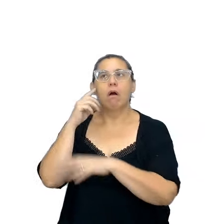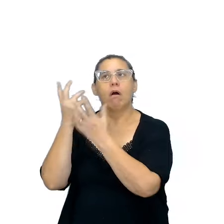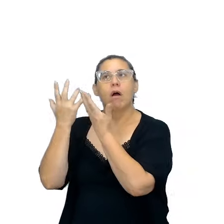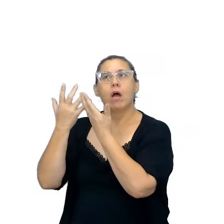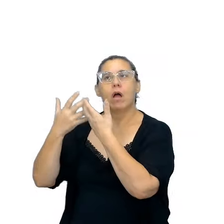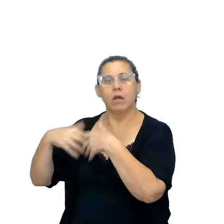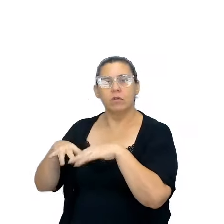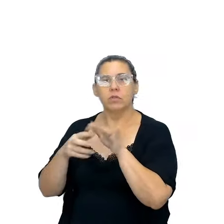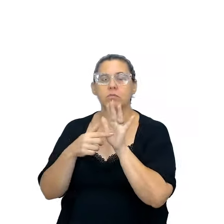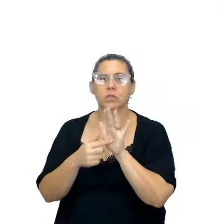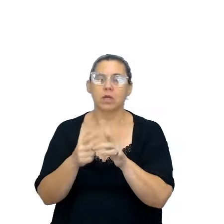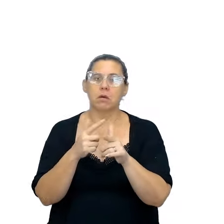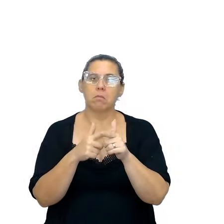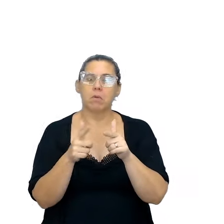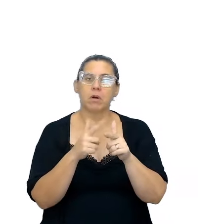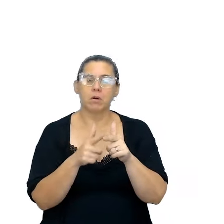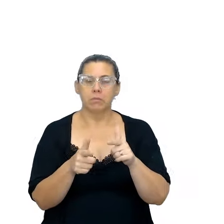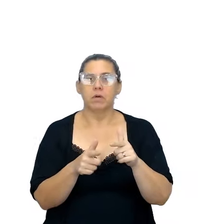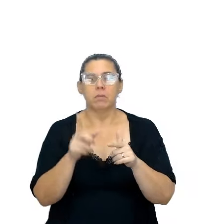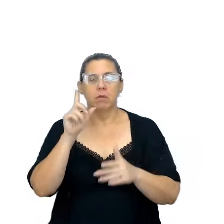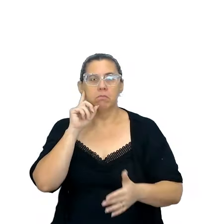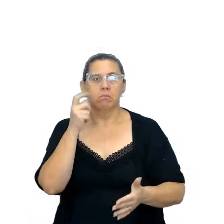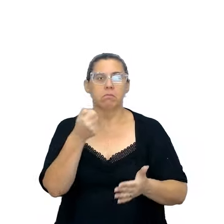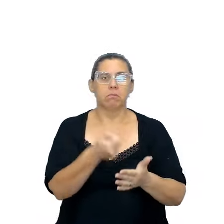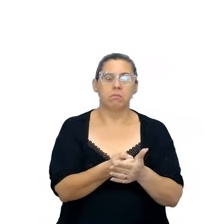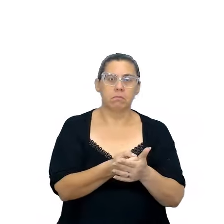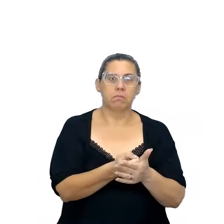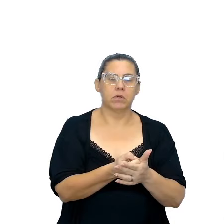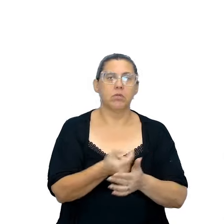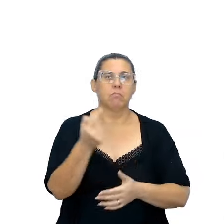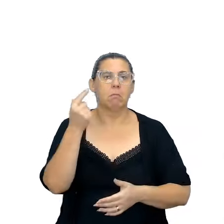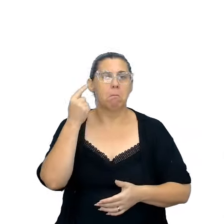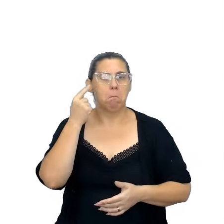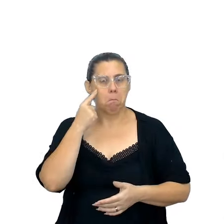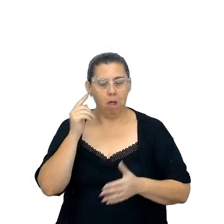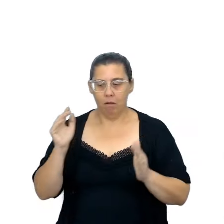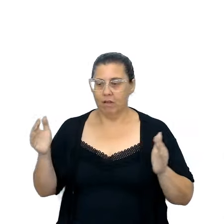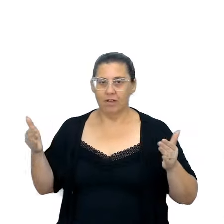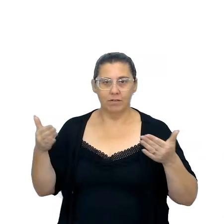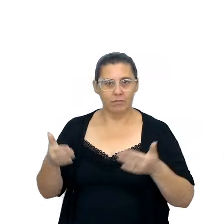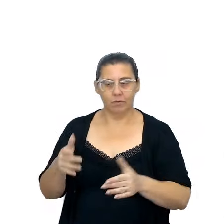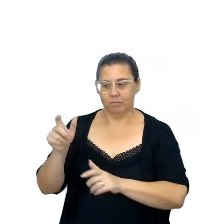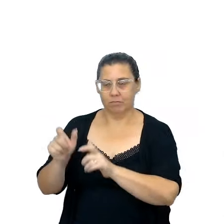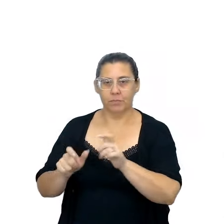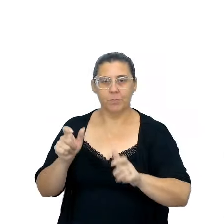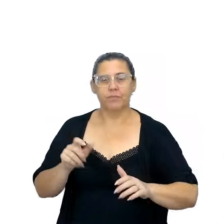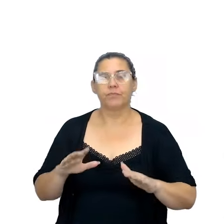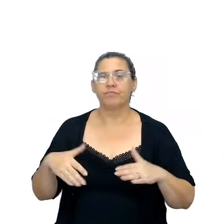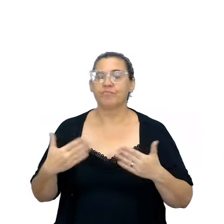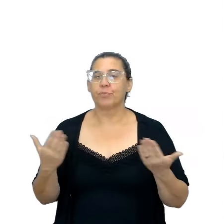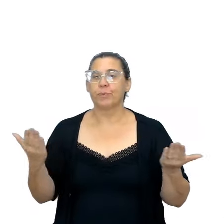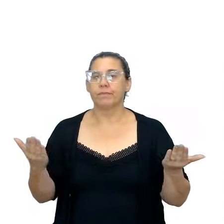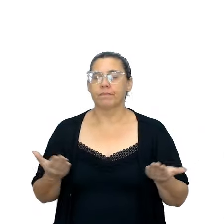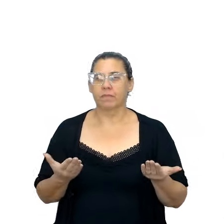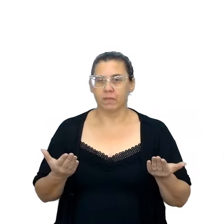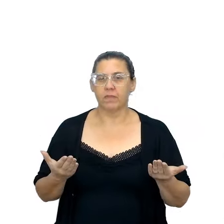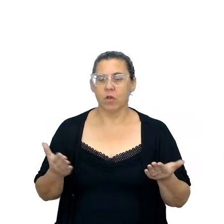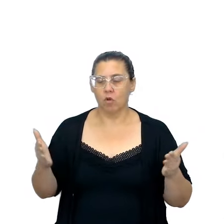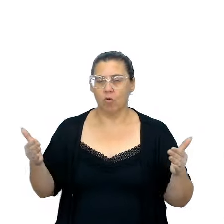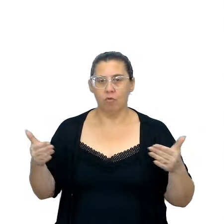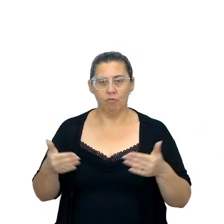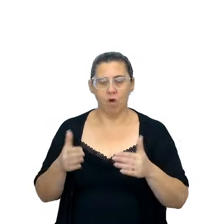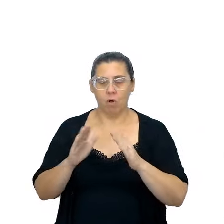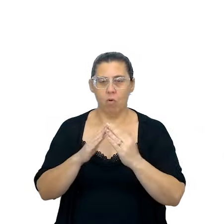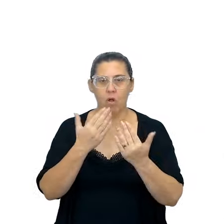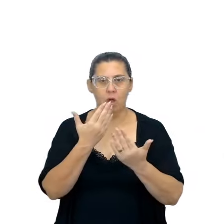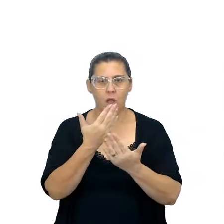problemas com foco nas resoluções, a partir de um pensamento centrado em pessoas, então agora, mais voltado para a